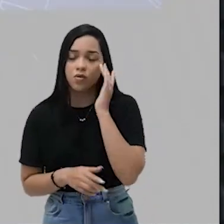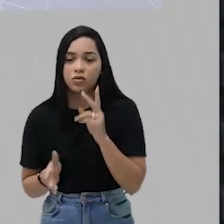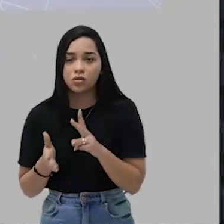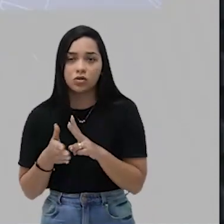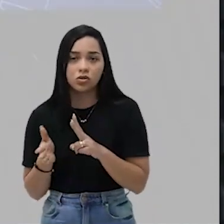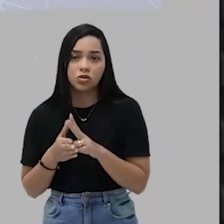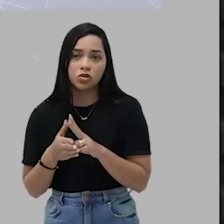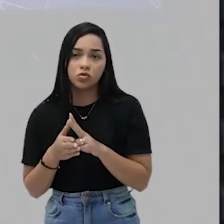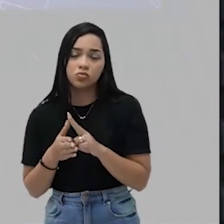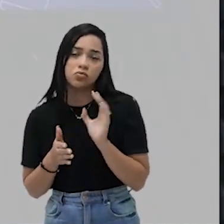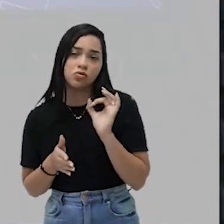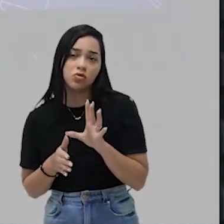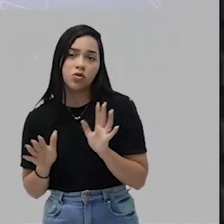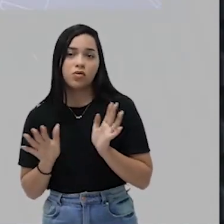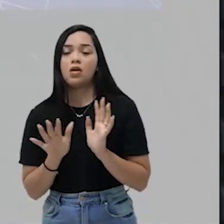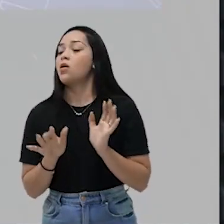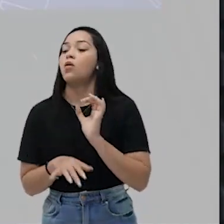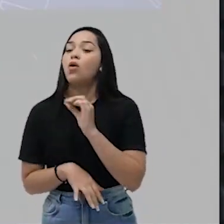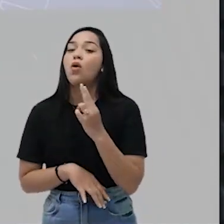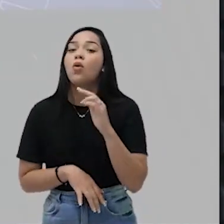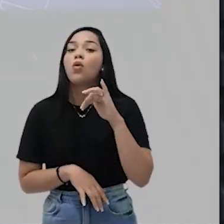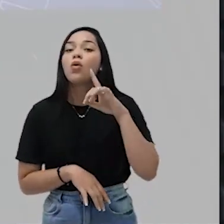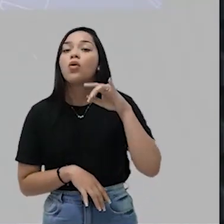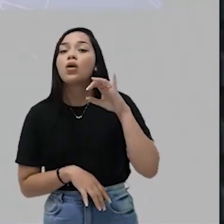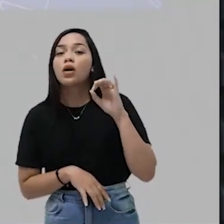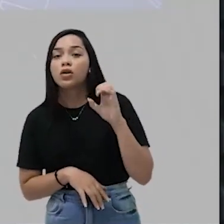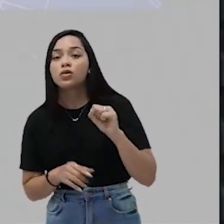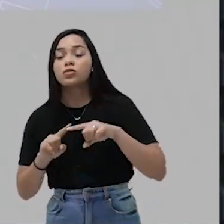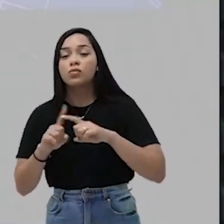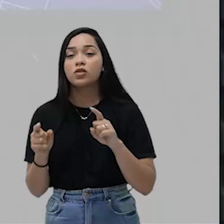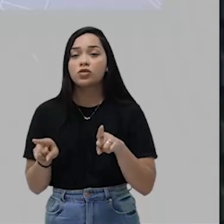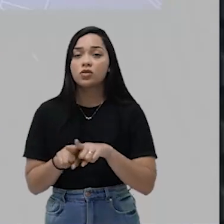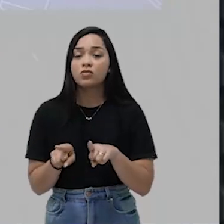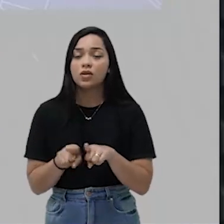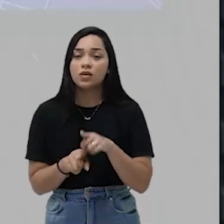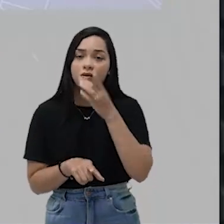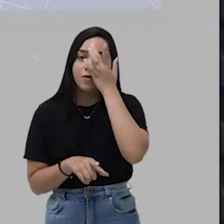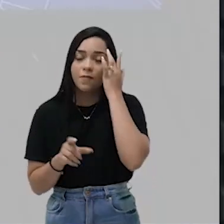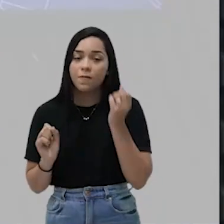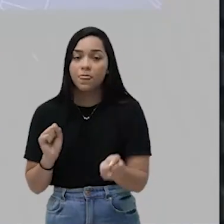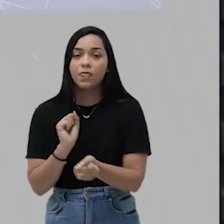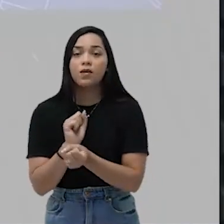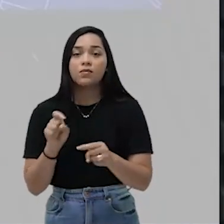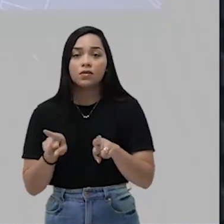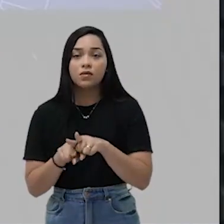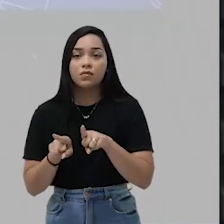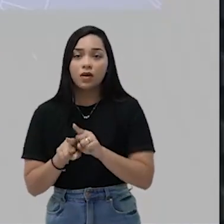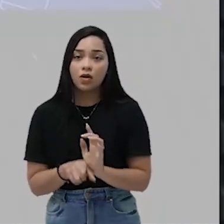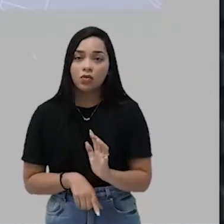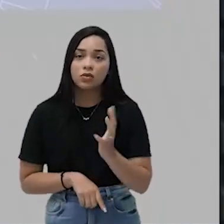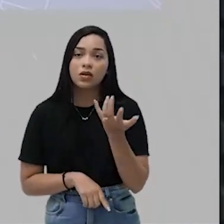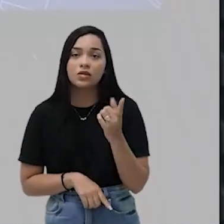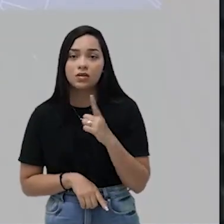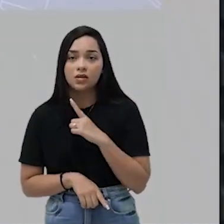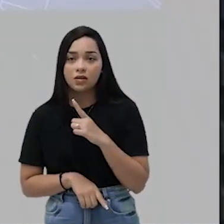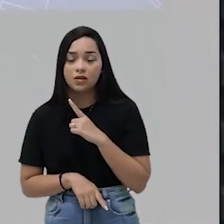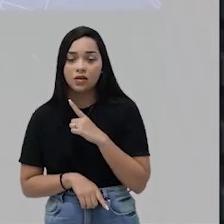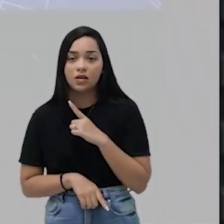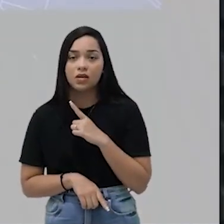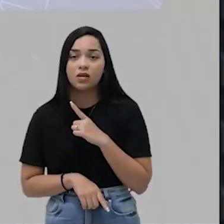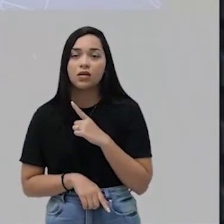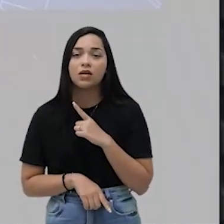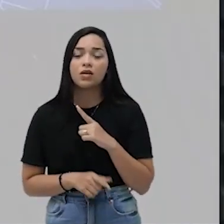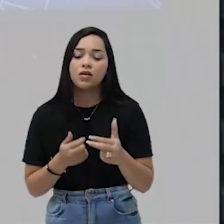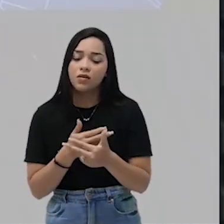dos gentios, ou dos chamados índios. Mas essa escravidão, ela também acontece através do tráfico